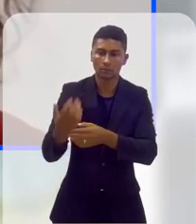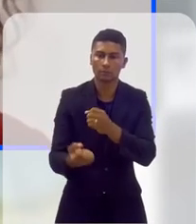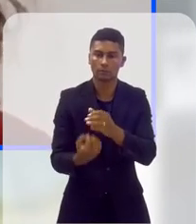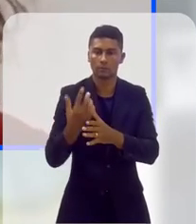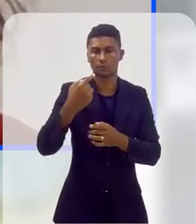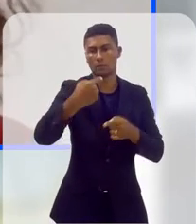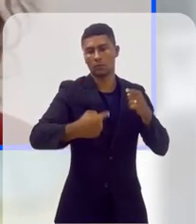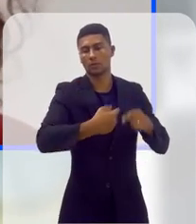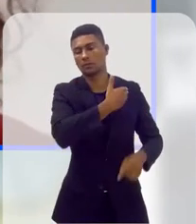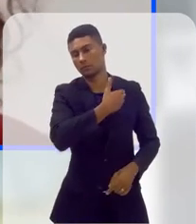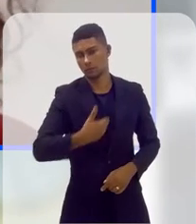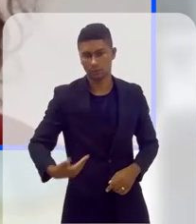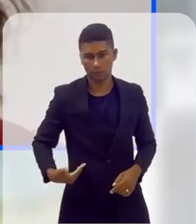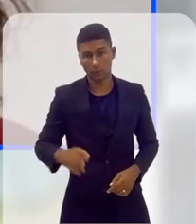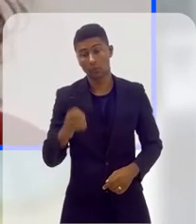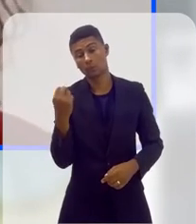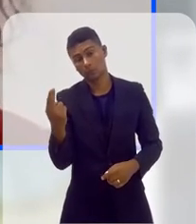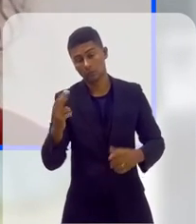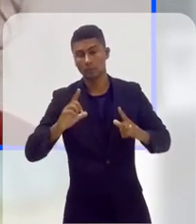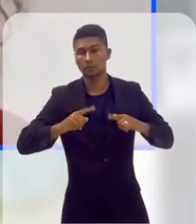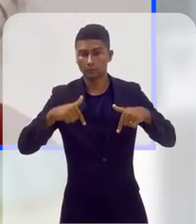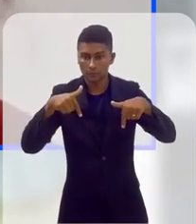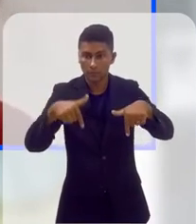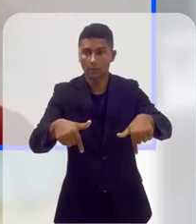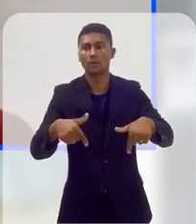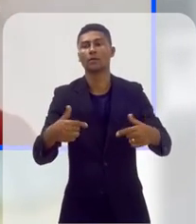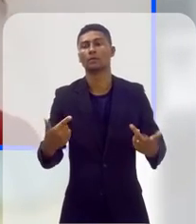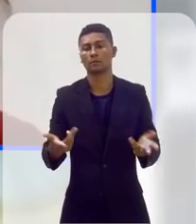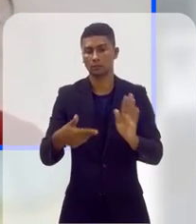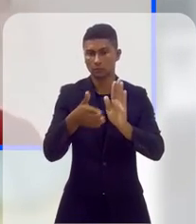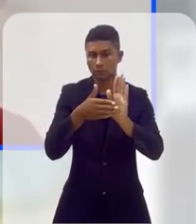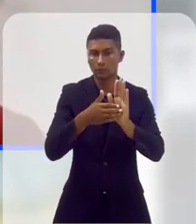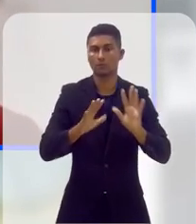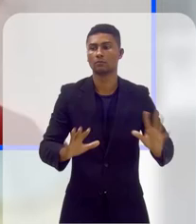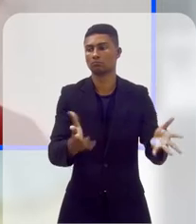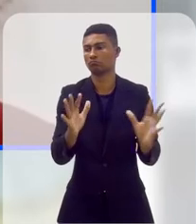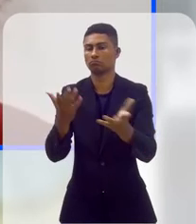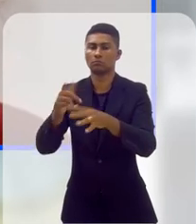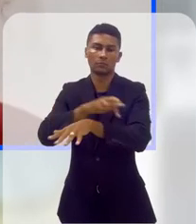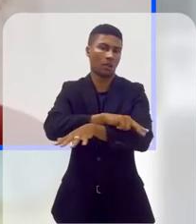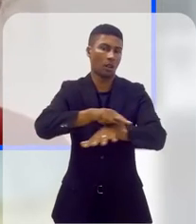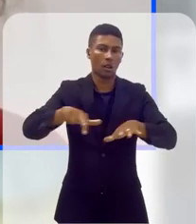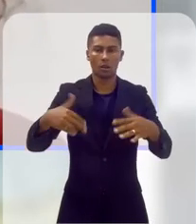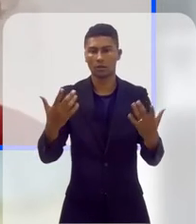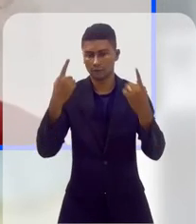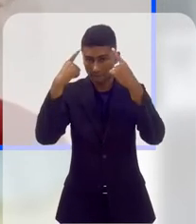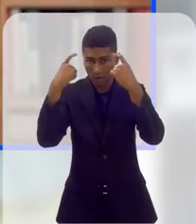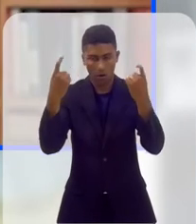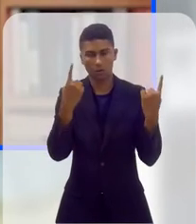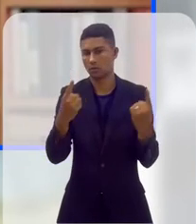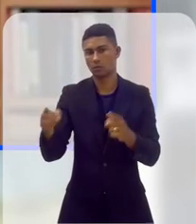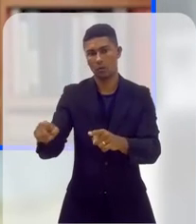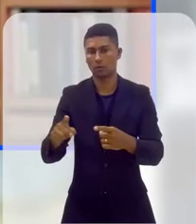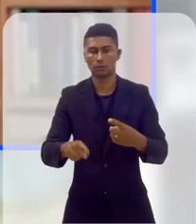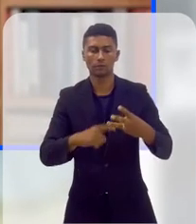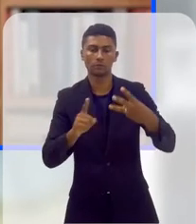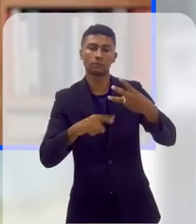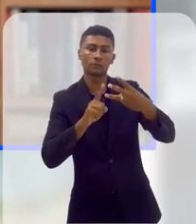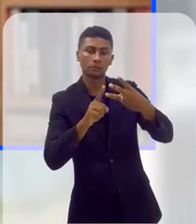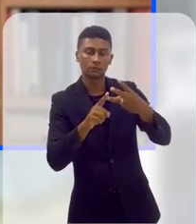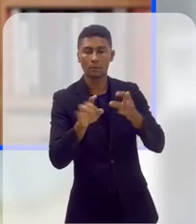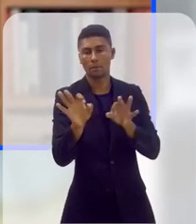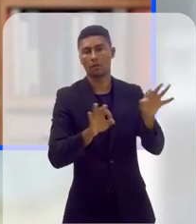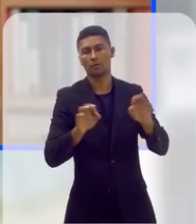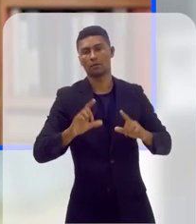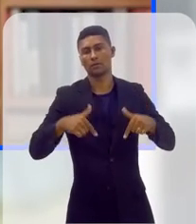plano de ação para esse enfrentamento. O plano da cidade de Niterói, ele já está criado, só esperando a assinatura da gestão municipal para que ele